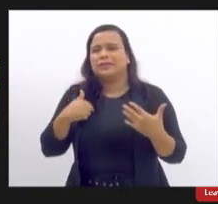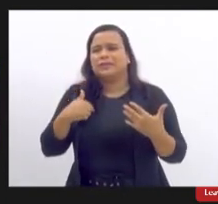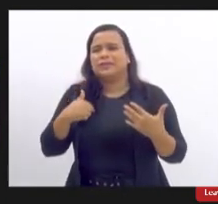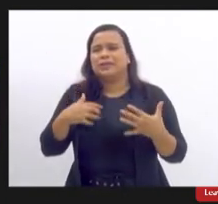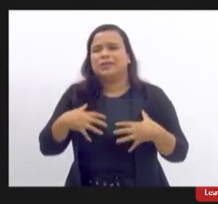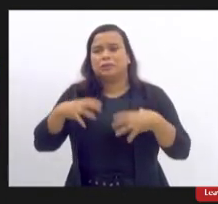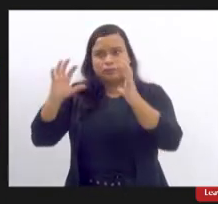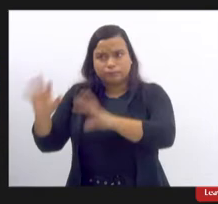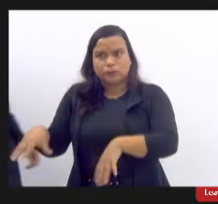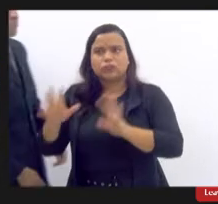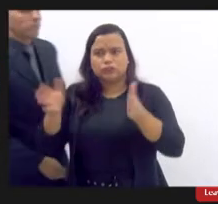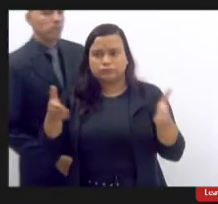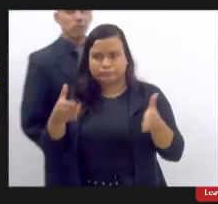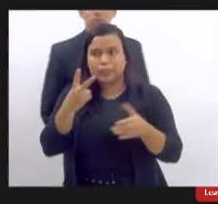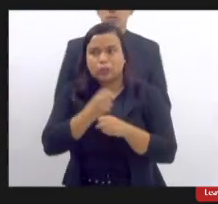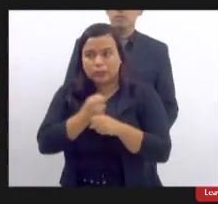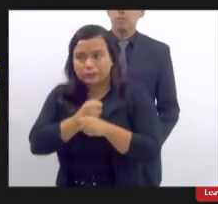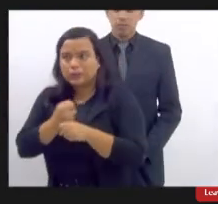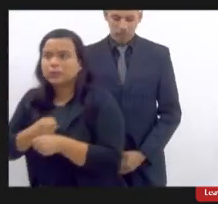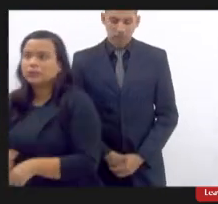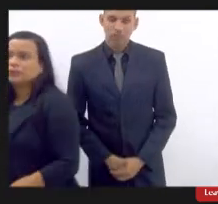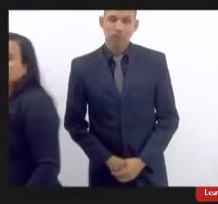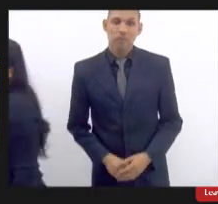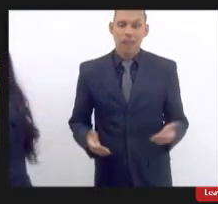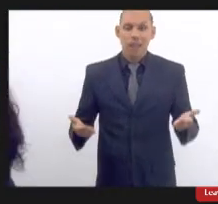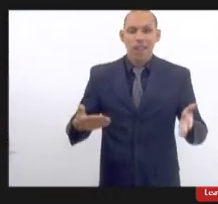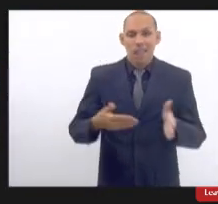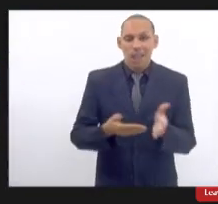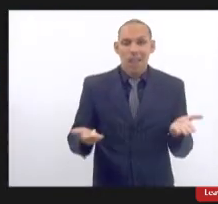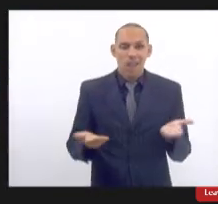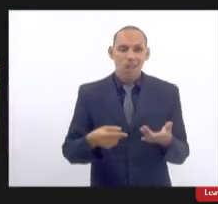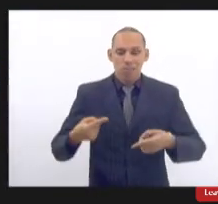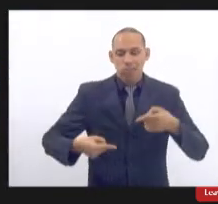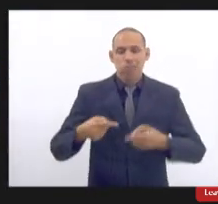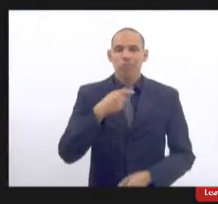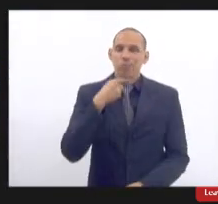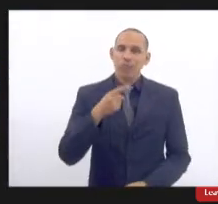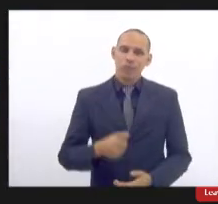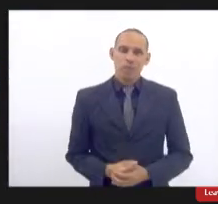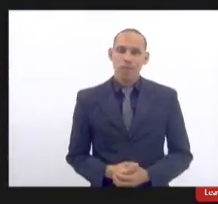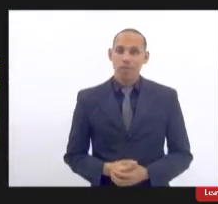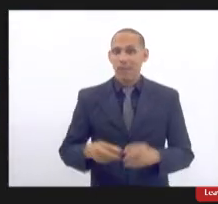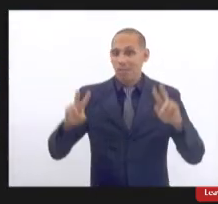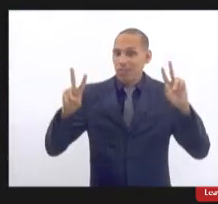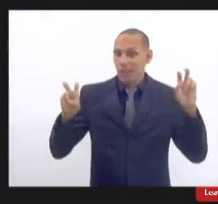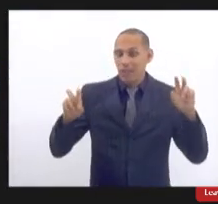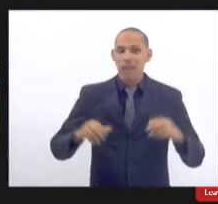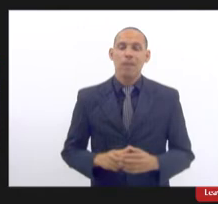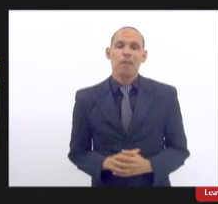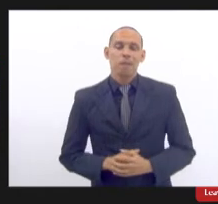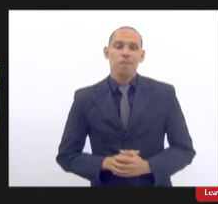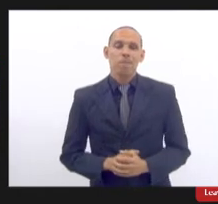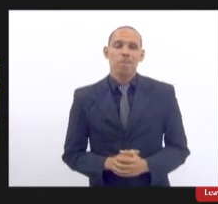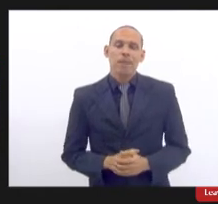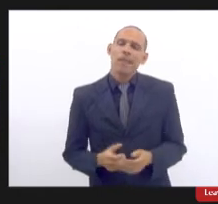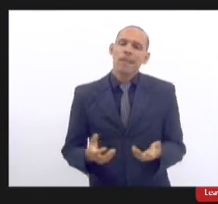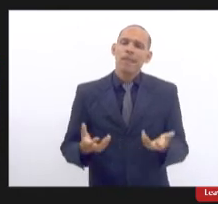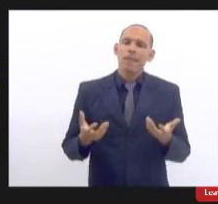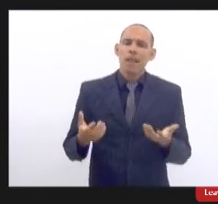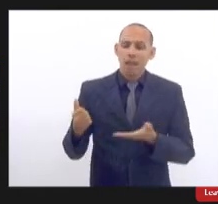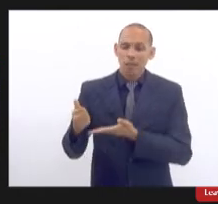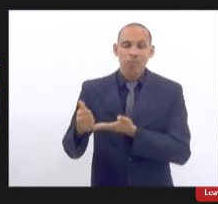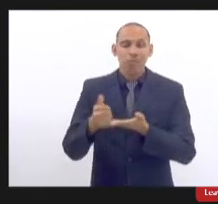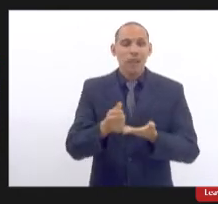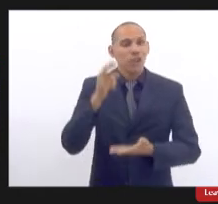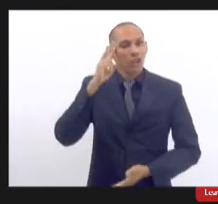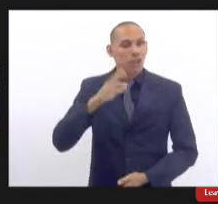e até o momento a gente não pôde discutir assim tão amplamente esse tema e eu queria trazer um pouquinho da minha